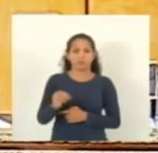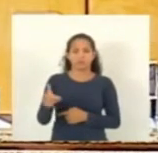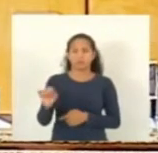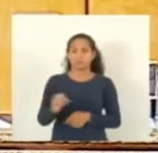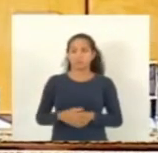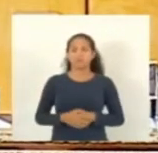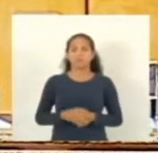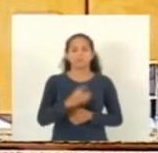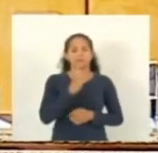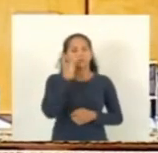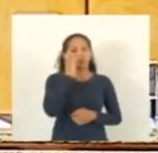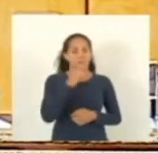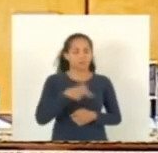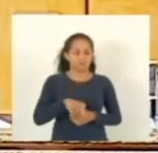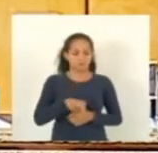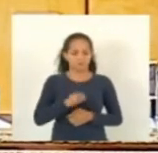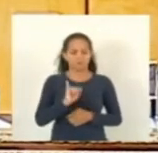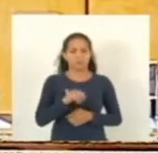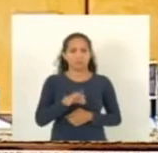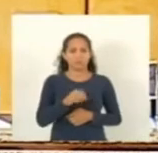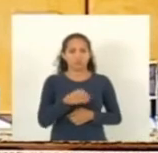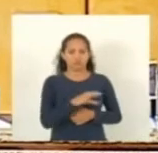deputado Alexandre Quintino.